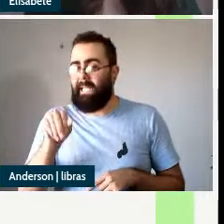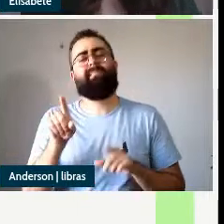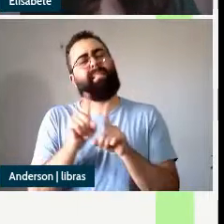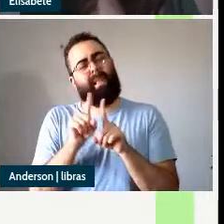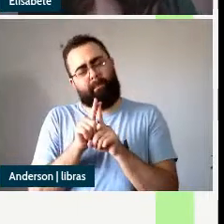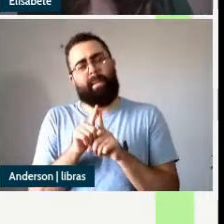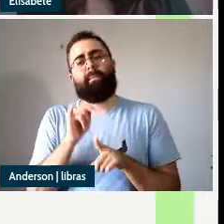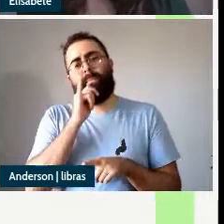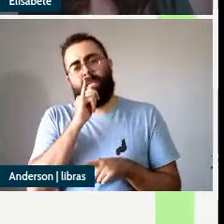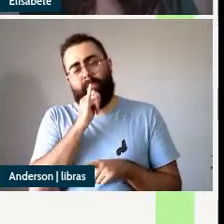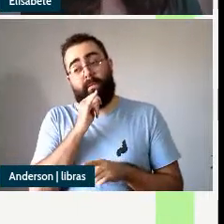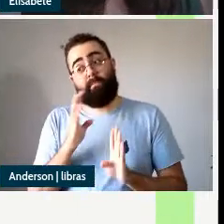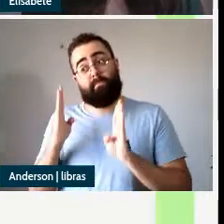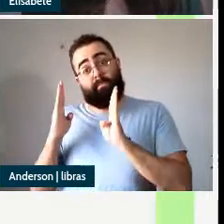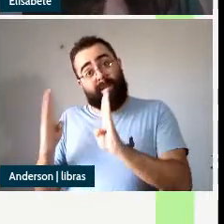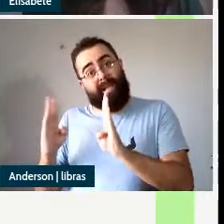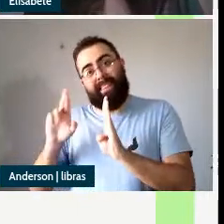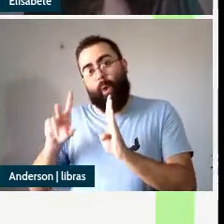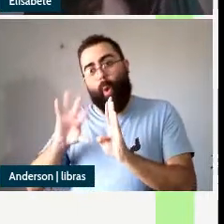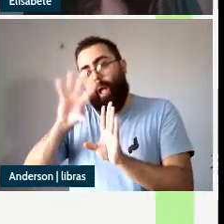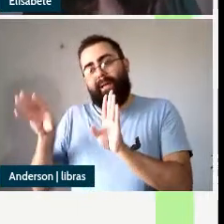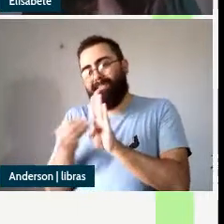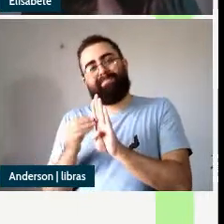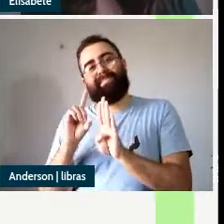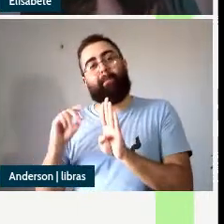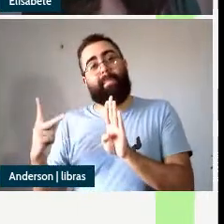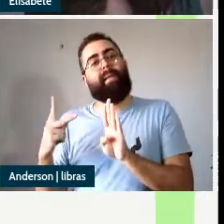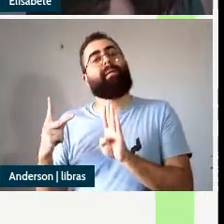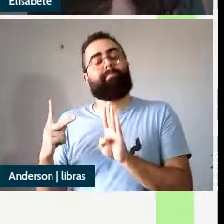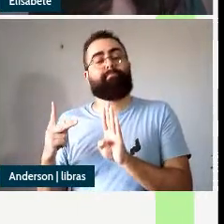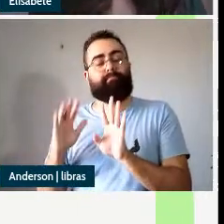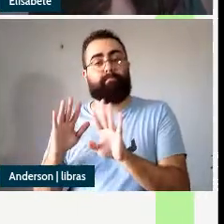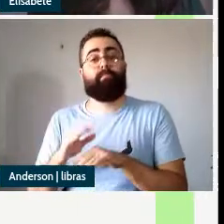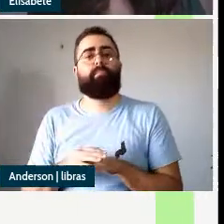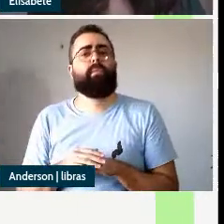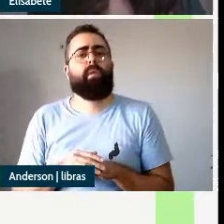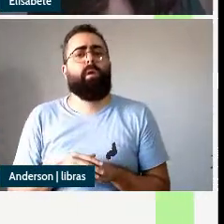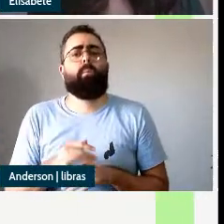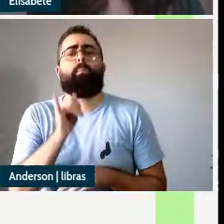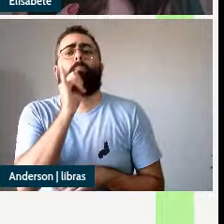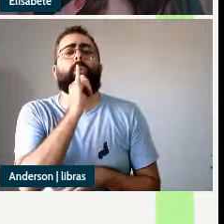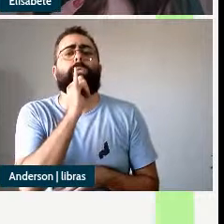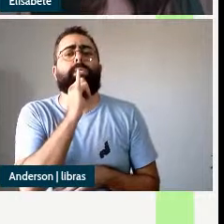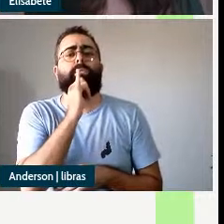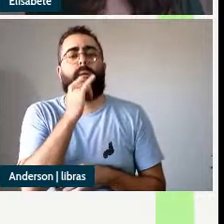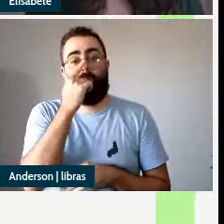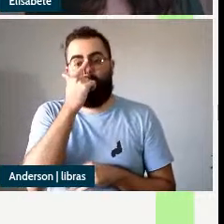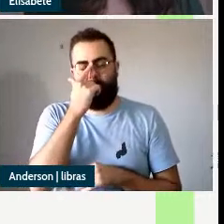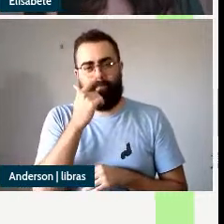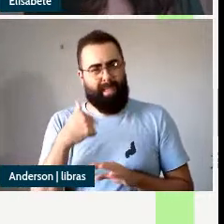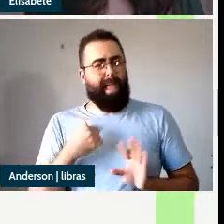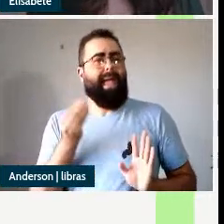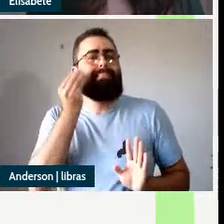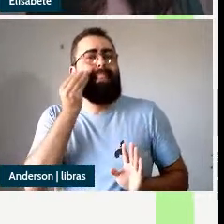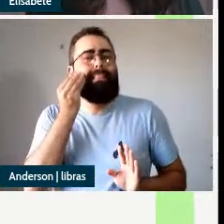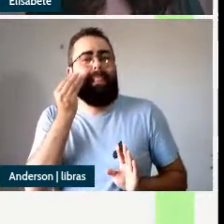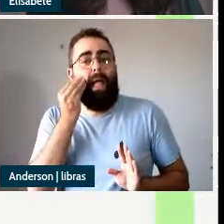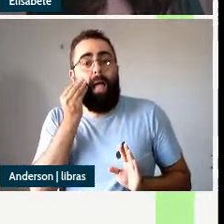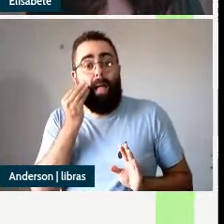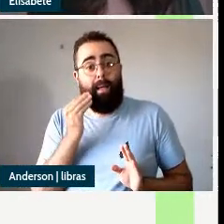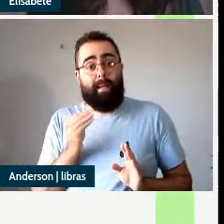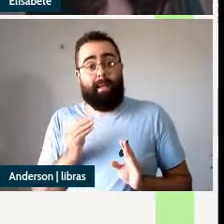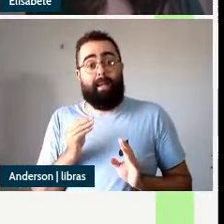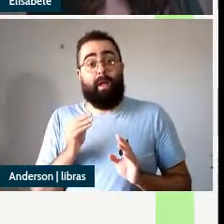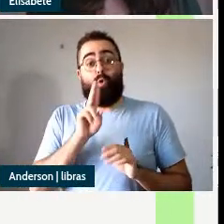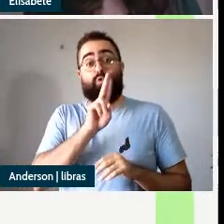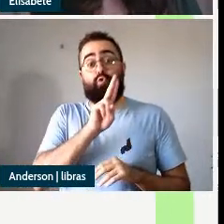resumidamente o que esse teste mostra é que a tentativa de mover toda a sequência nome mais adjetivo para